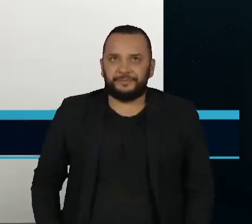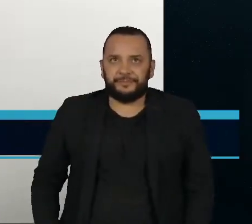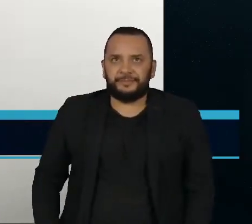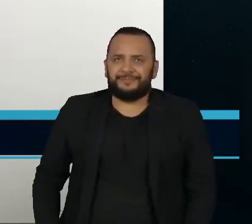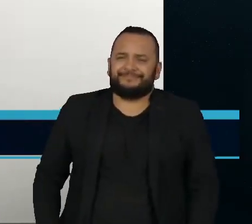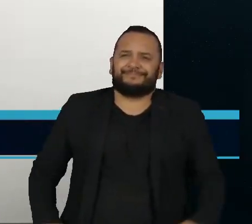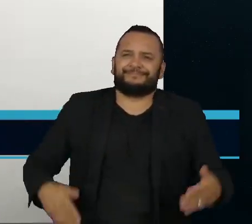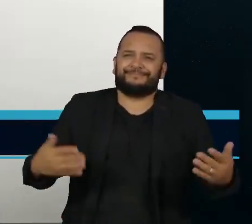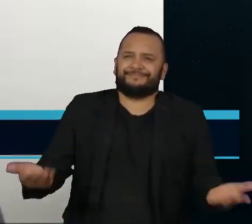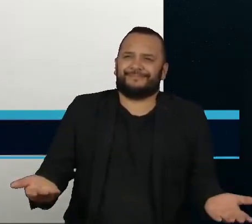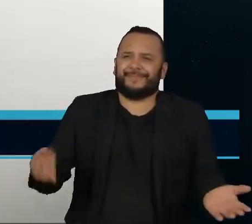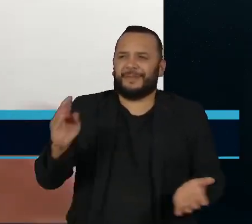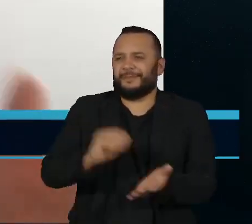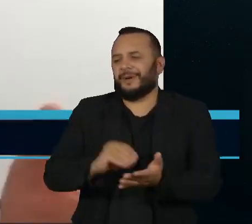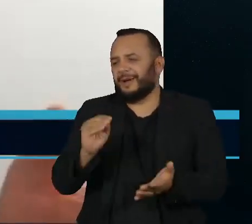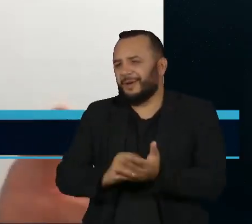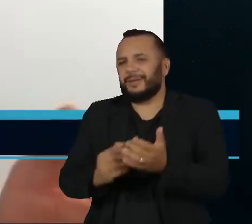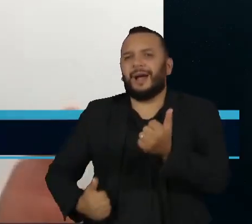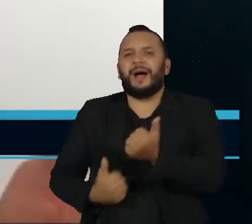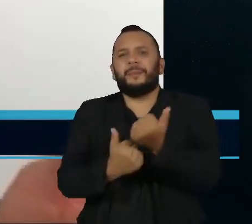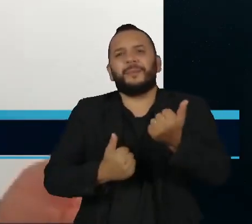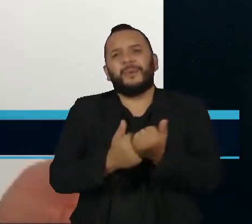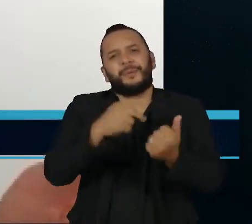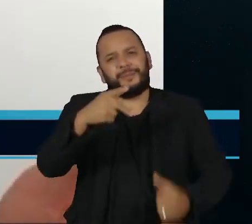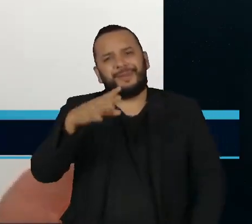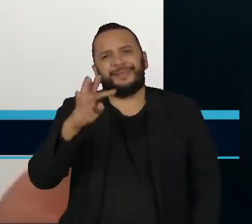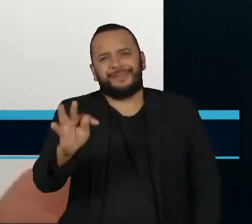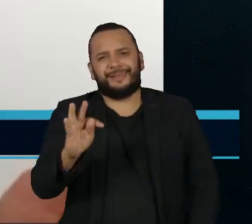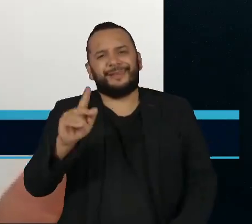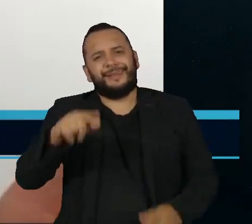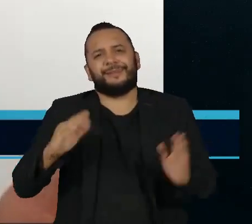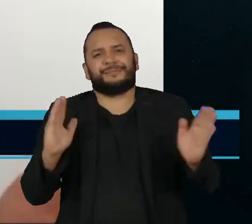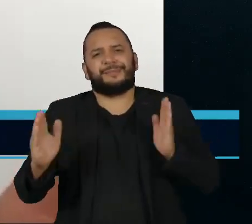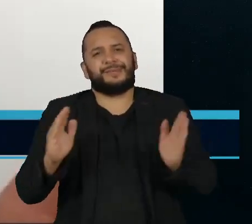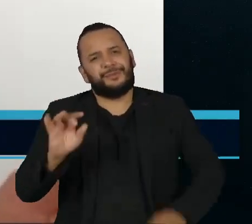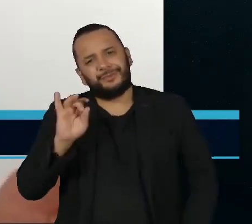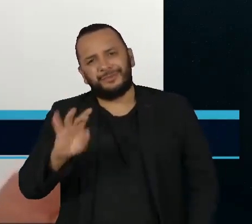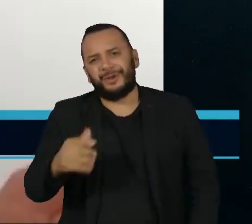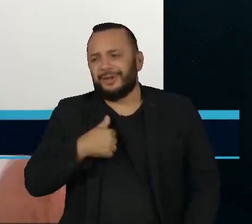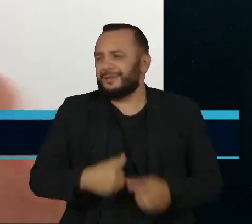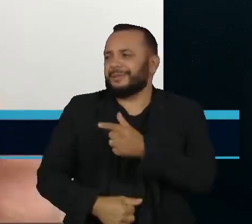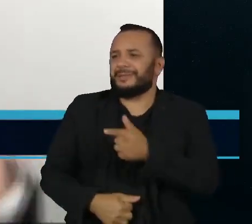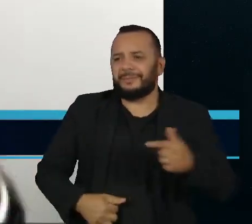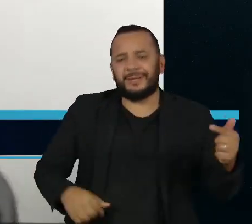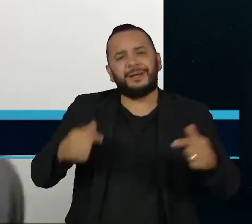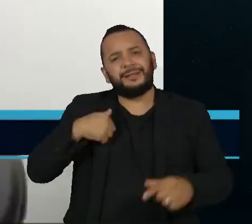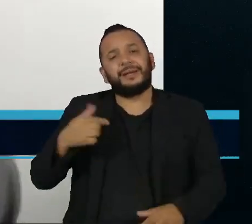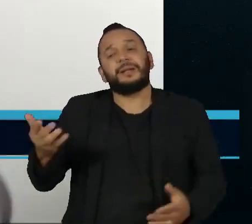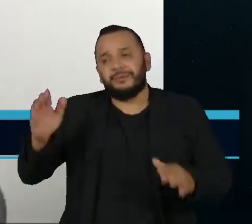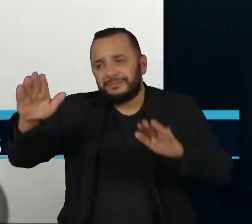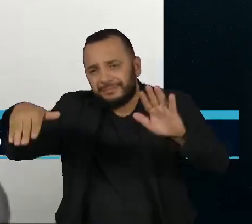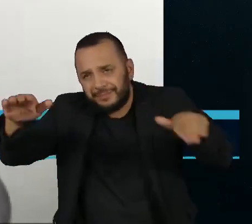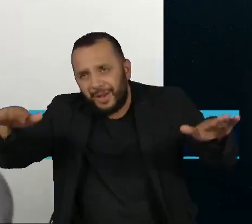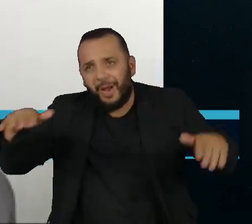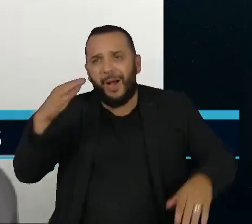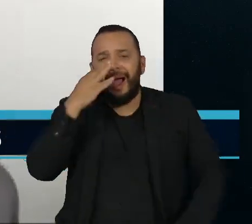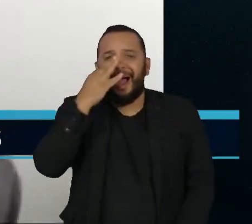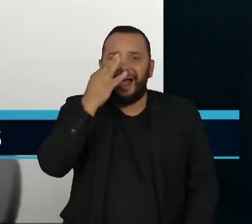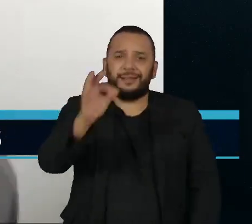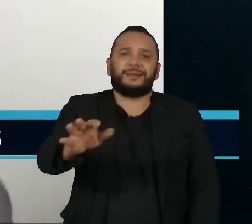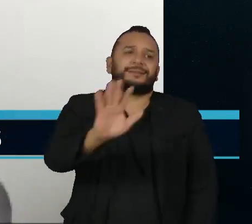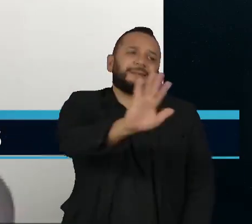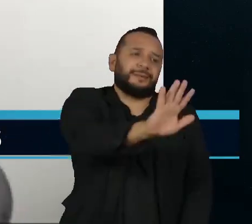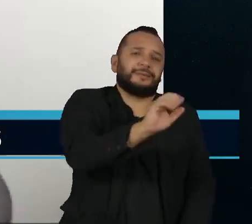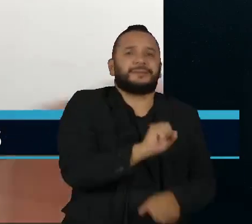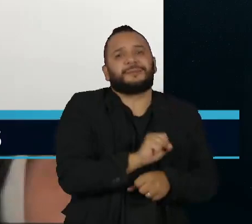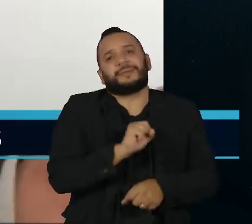apoio do PT é temporária. Durante a semana, eu falei o tempo todo, olha, pessoal, vamos esperar que